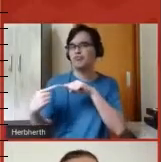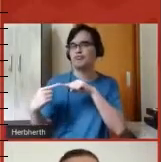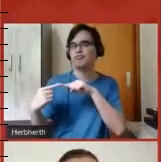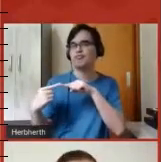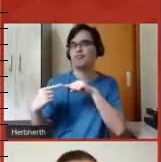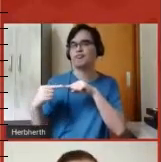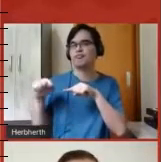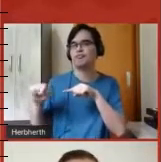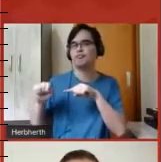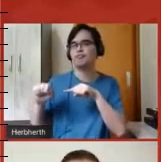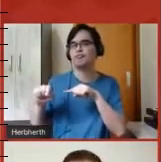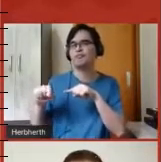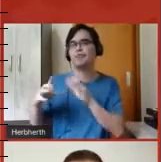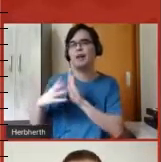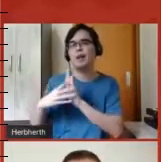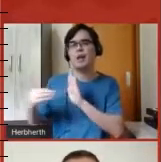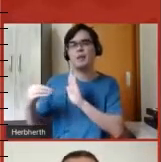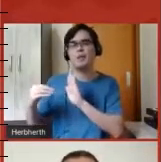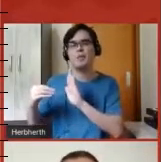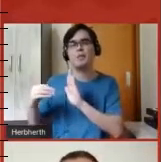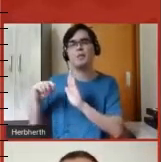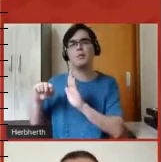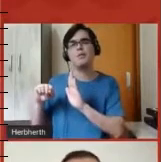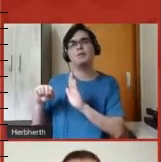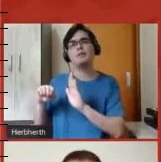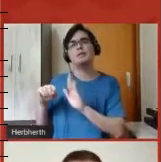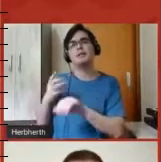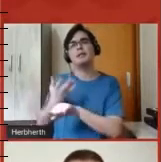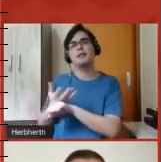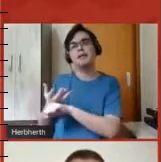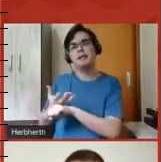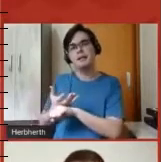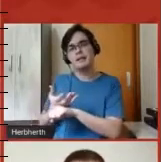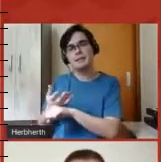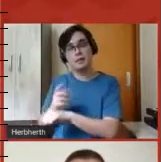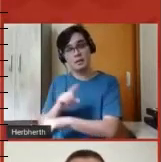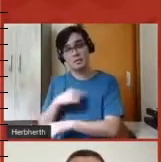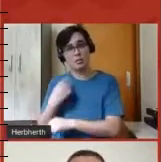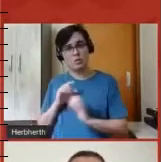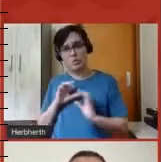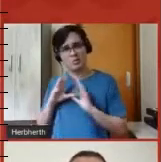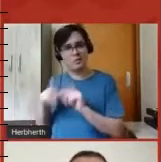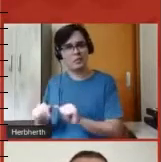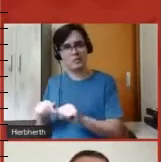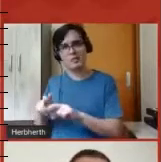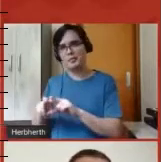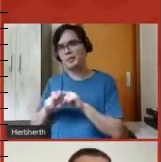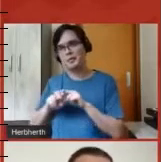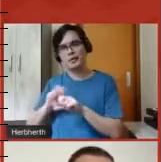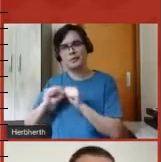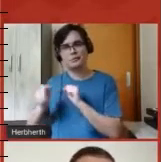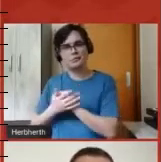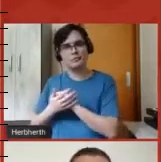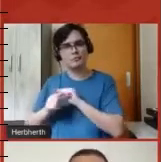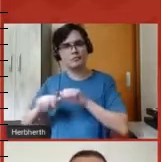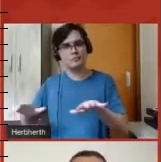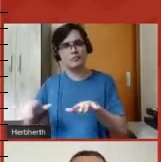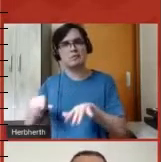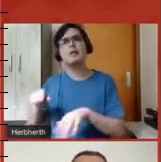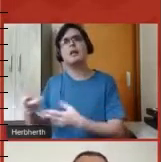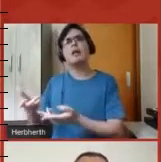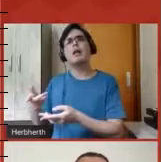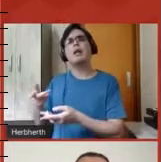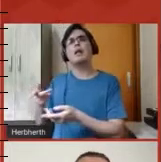nesse modelo que nós estávamos, todos nós, né, por força das circunstâncias, sendo forçados a ter que